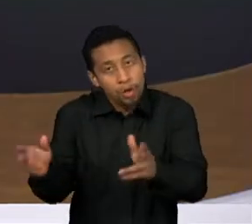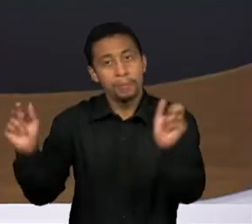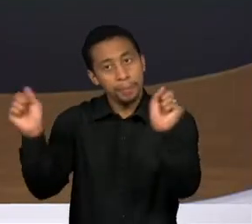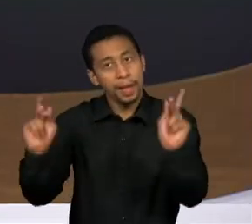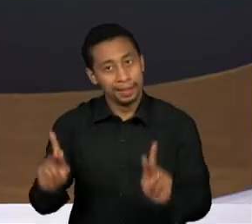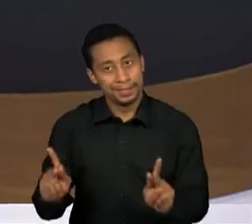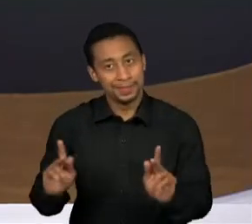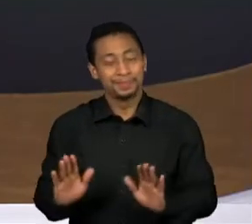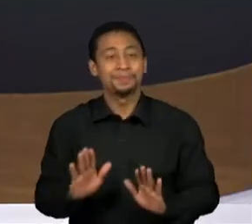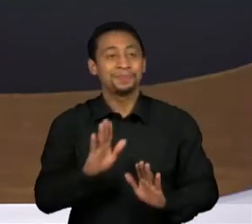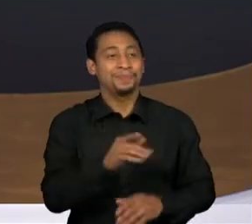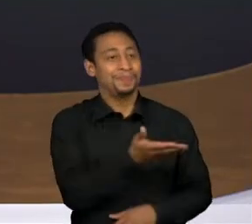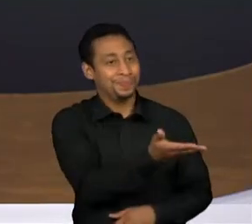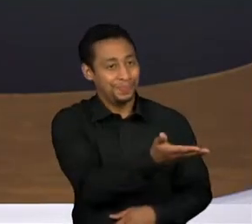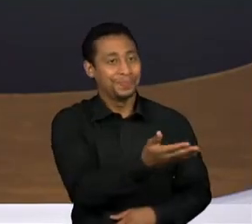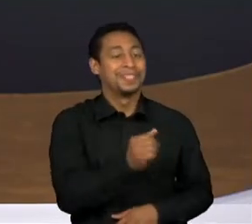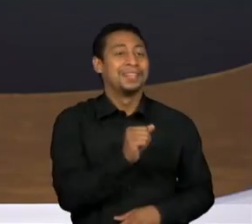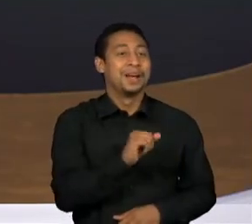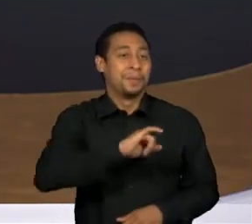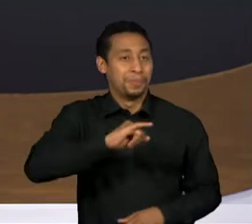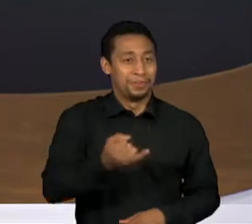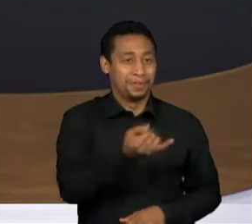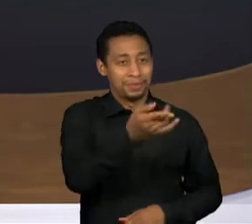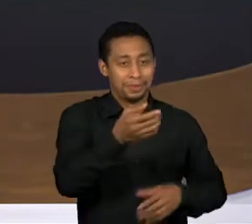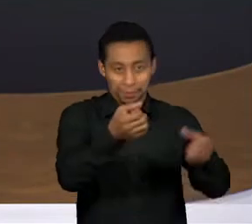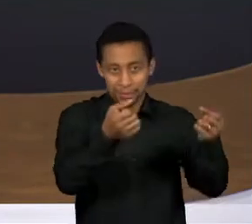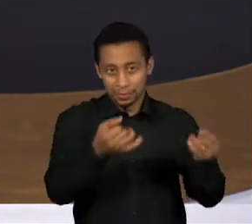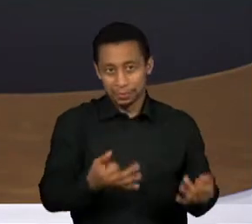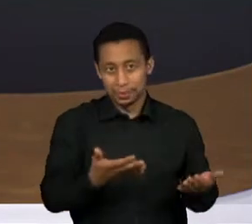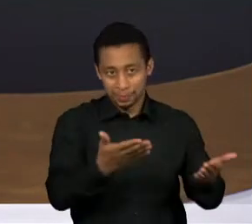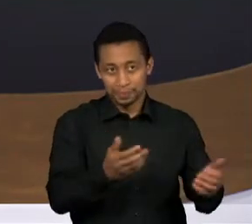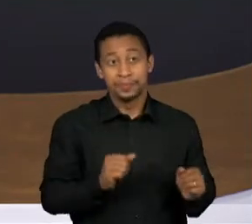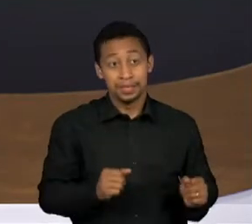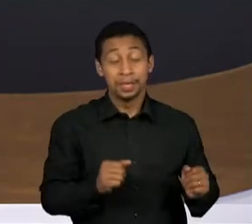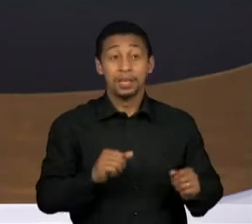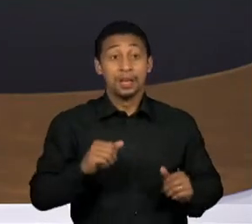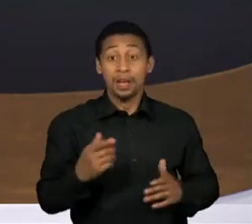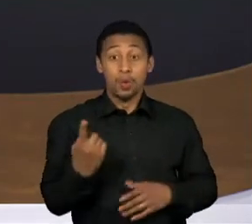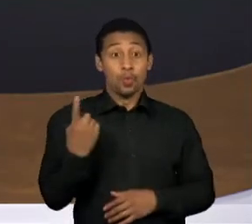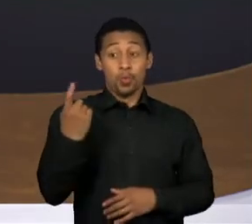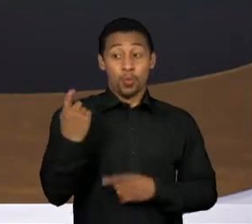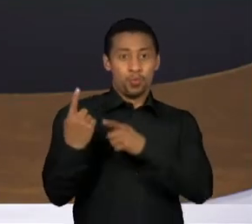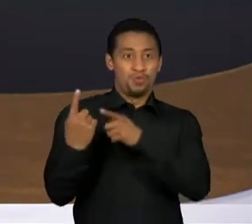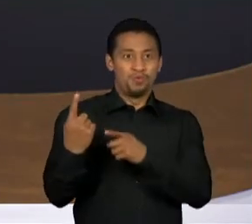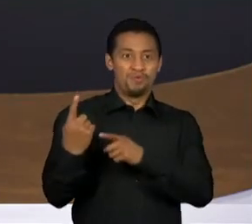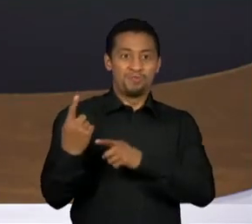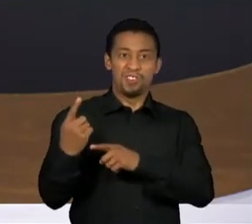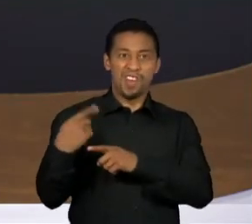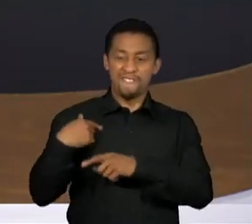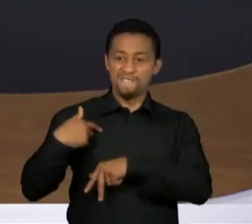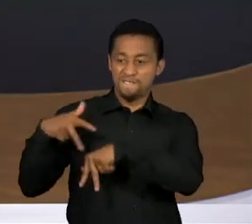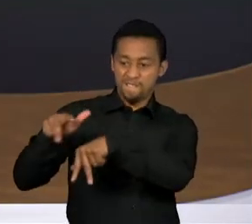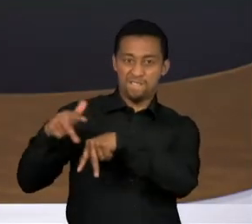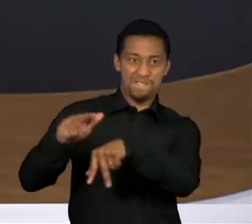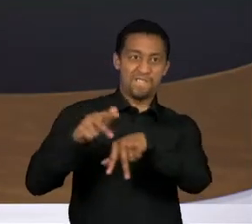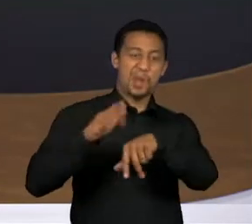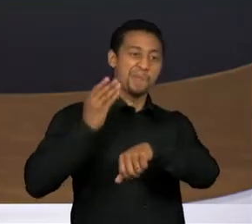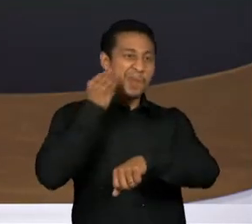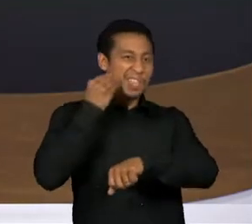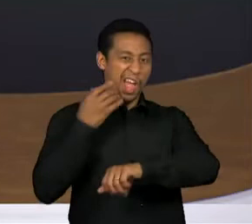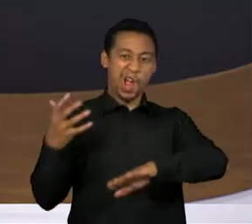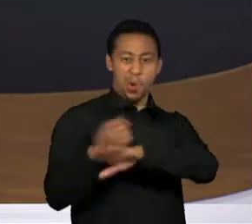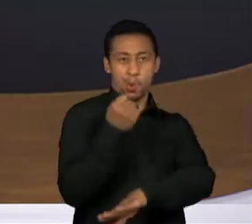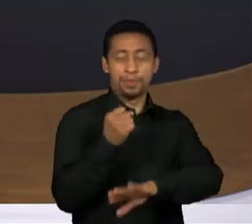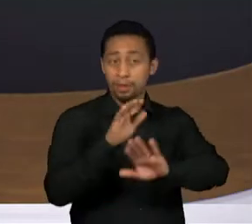passar a palavra, só para pegar o gancho do que você respondeu, por a obra de uma única pessoa. Você citou na pergunta para a Isadora a